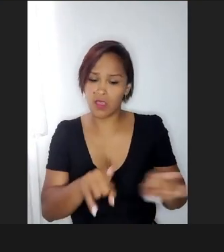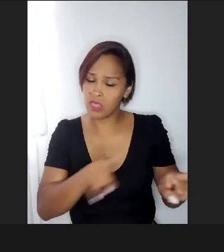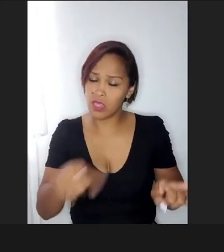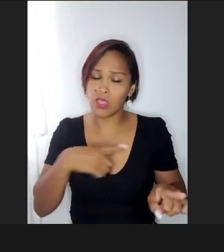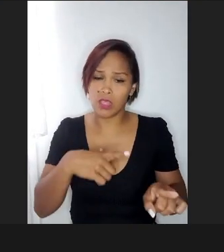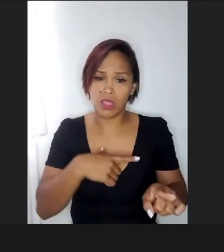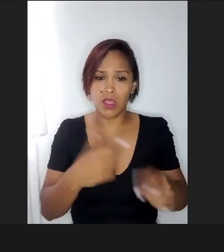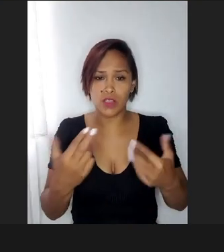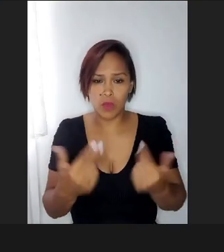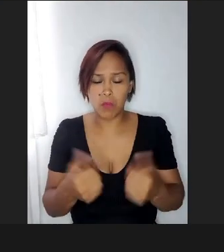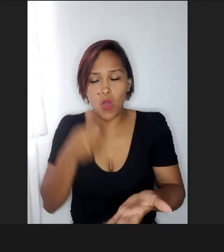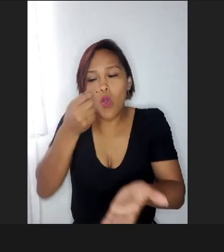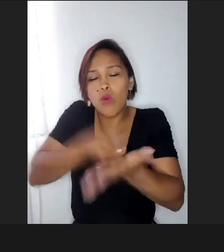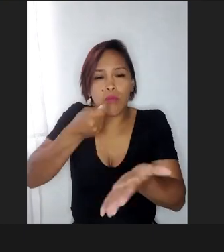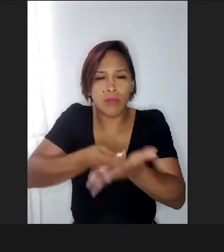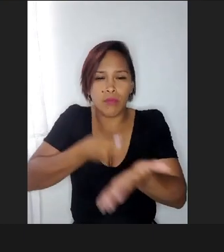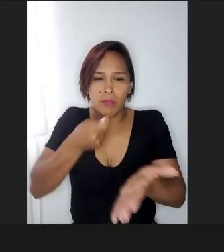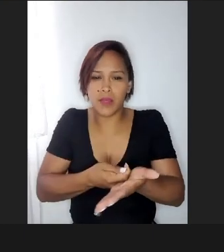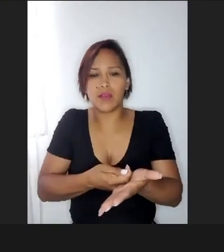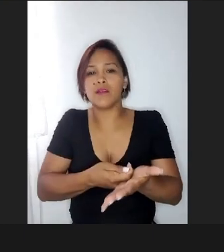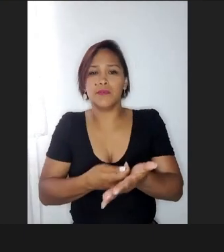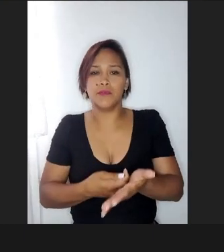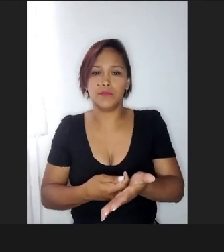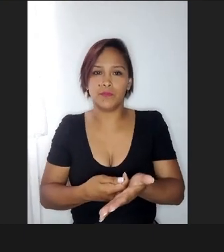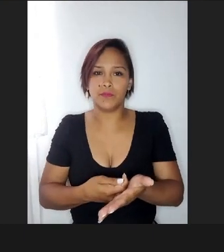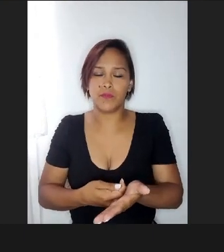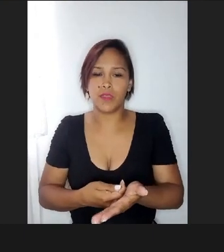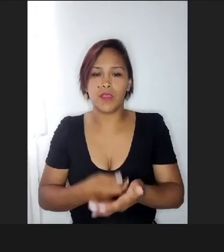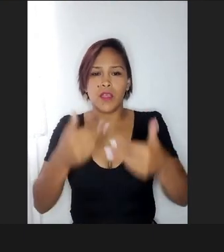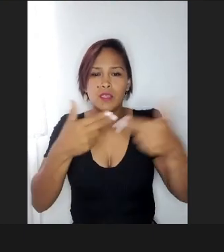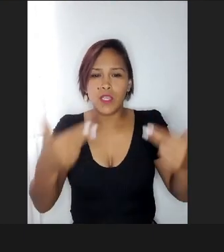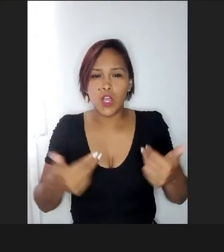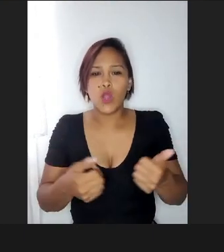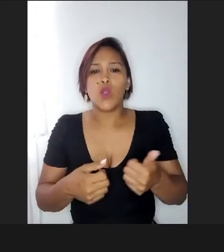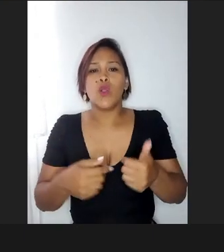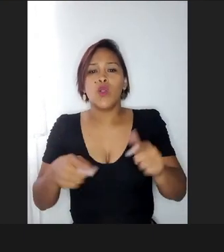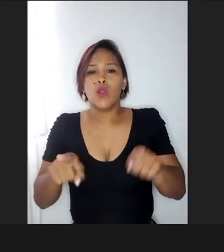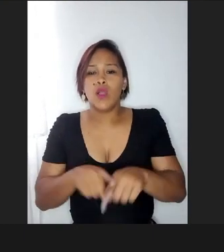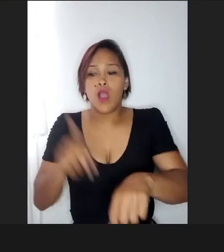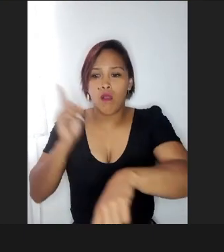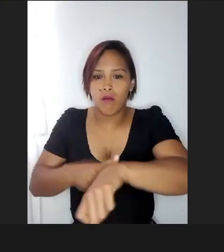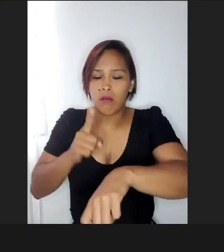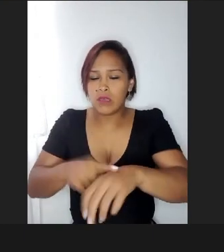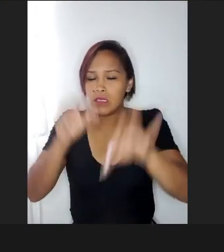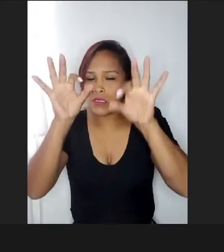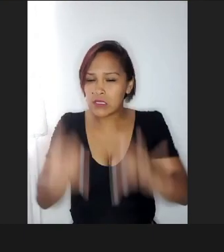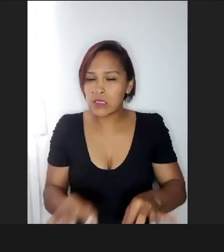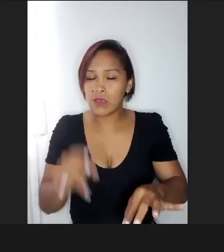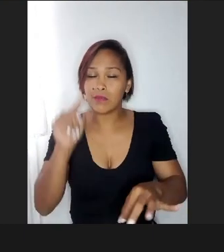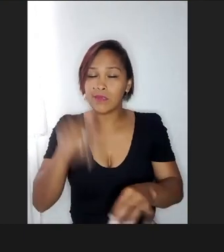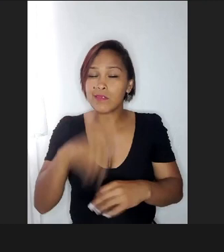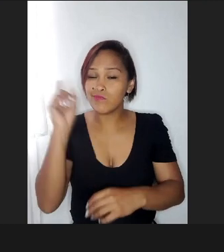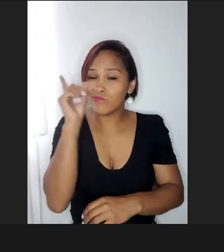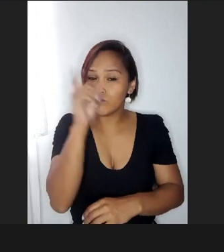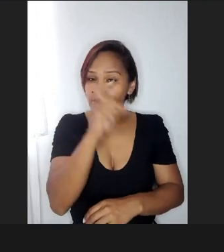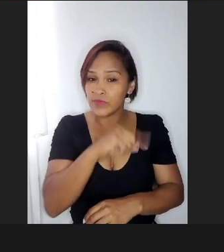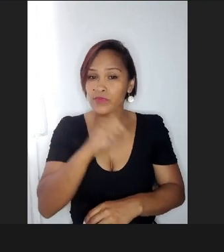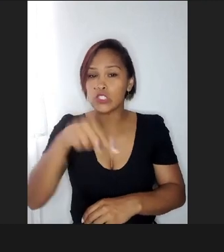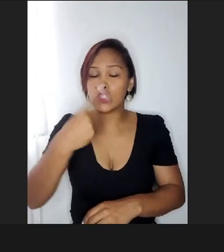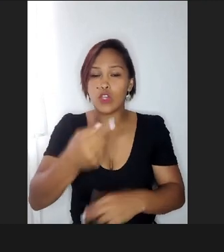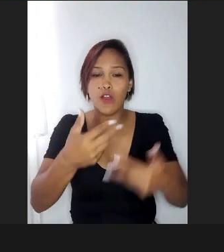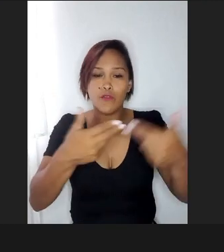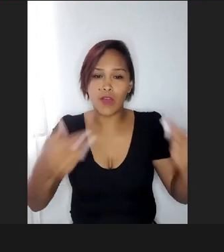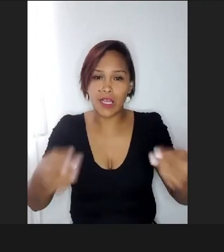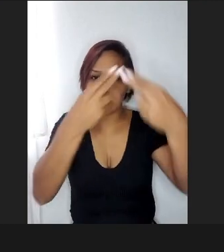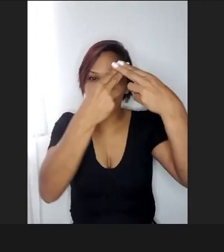muito cobradas, né, e essa coisa do marco da hora, e isso causa depois, né, muitos